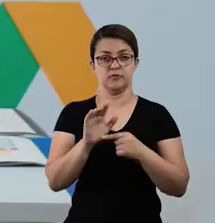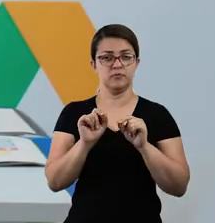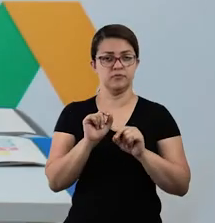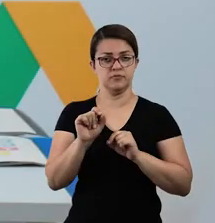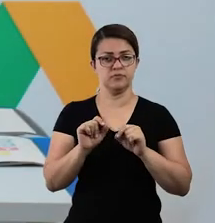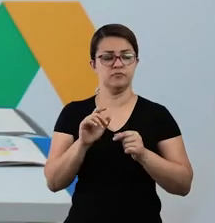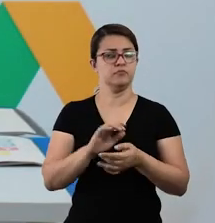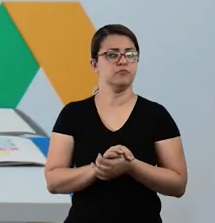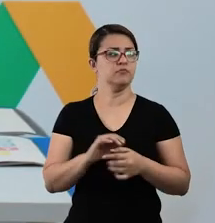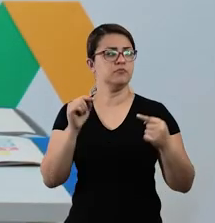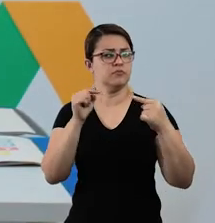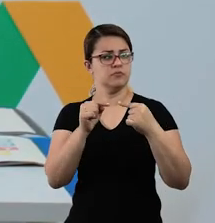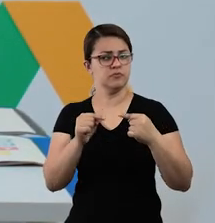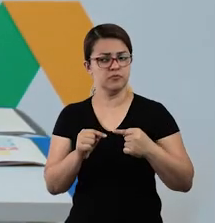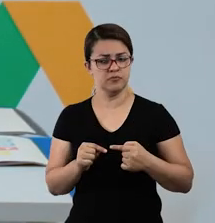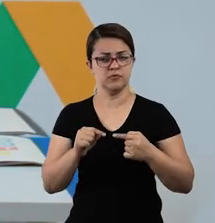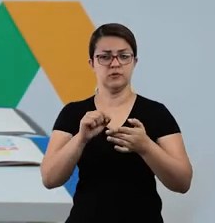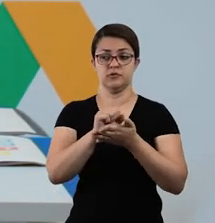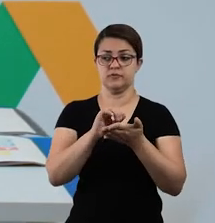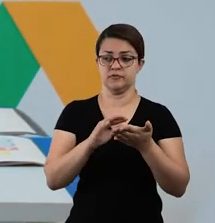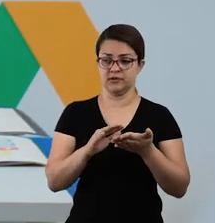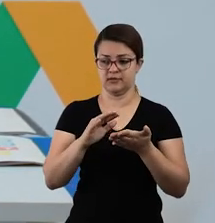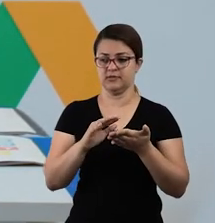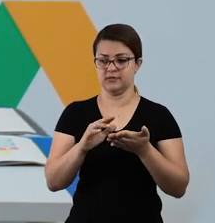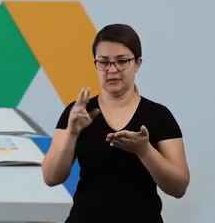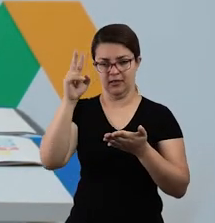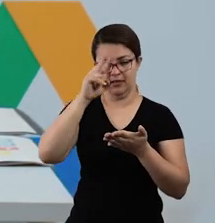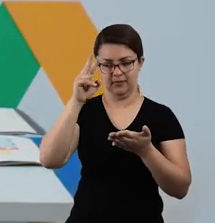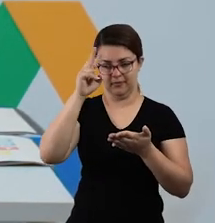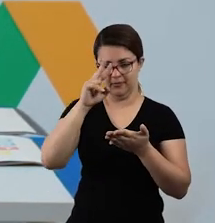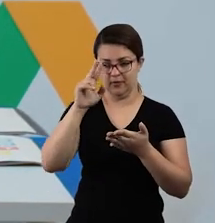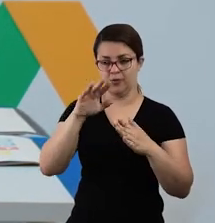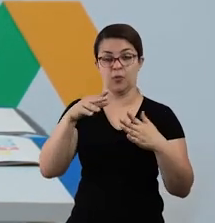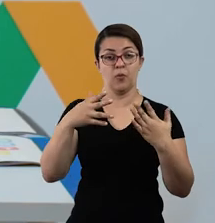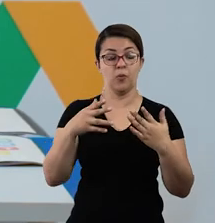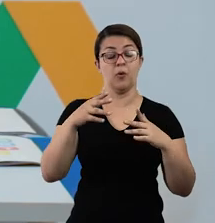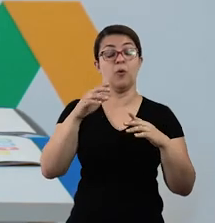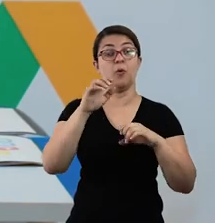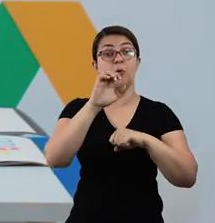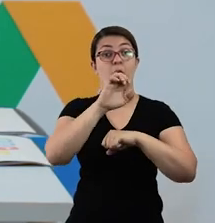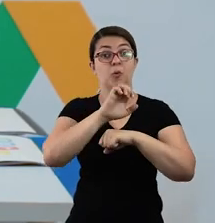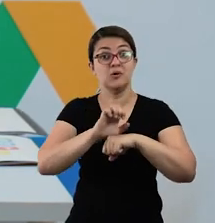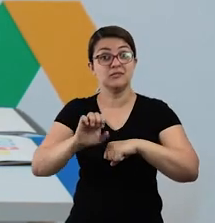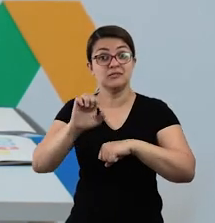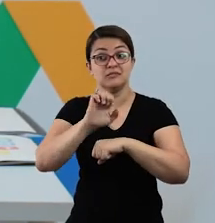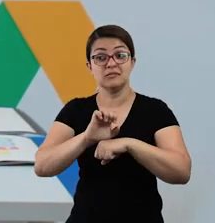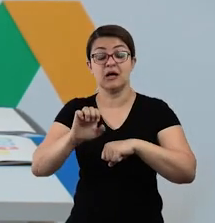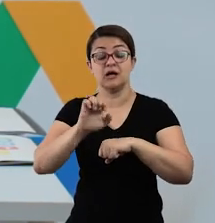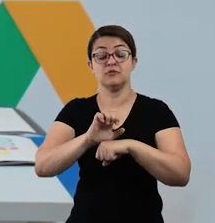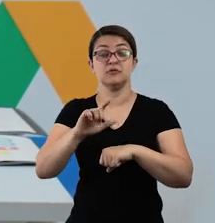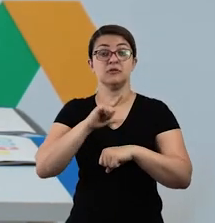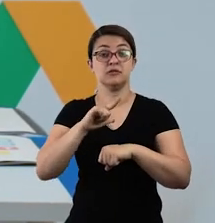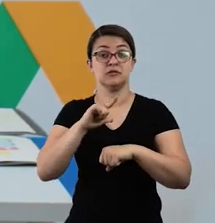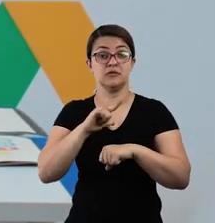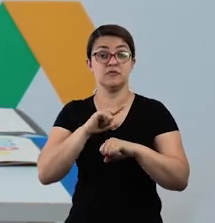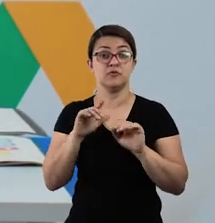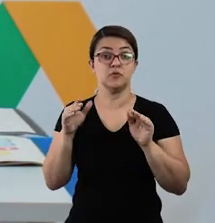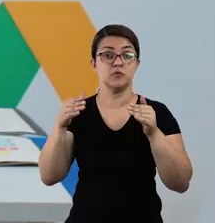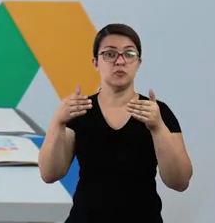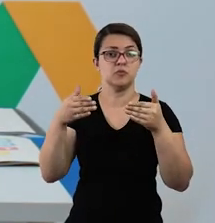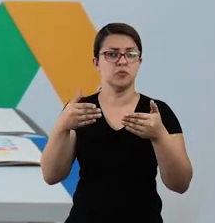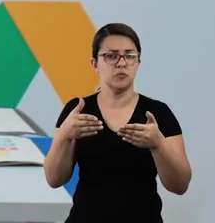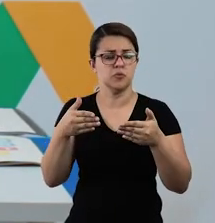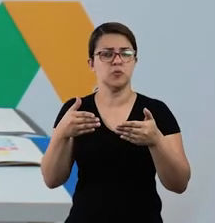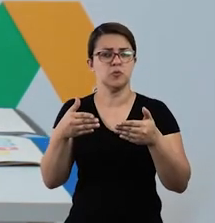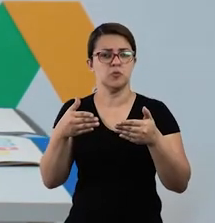né, fazendo uma relação até com essa primeira atividade aqui, ó. Em quais estados existem uma maior concentração ali dos